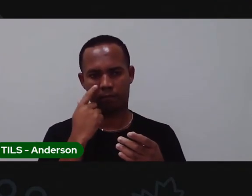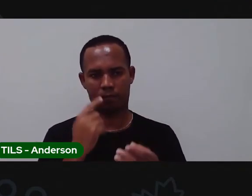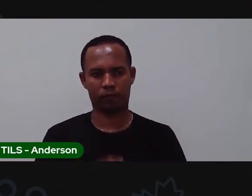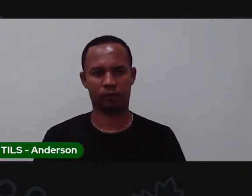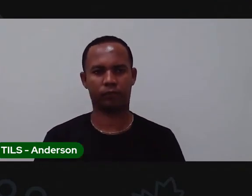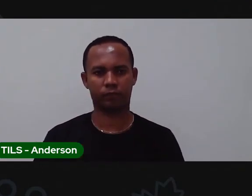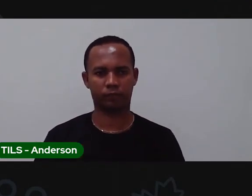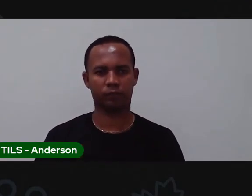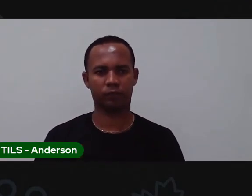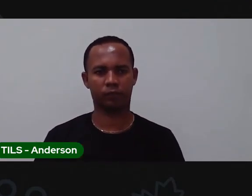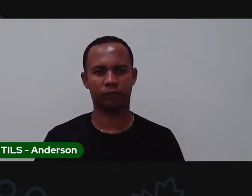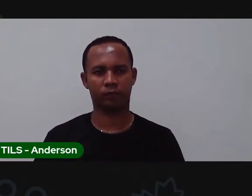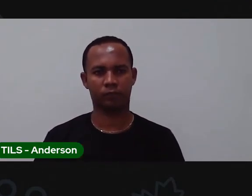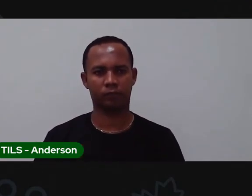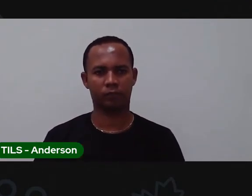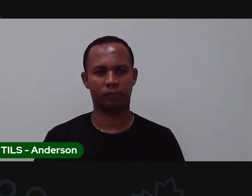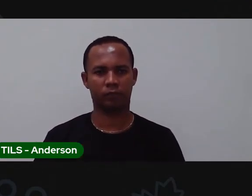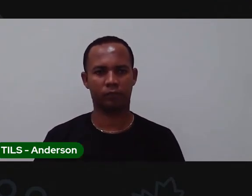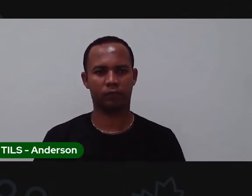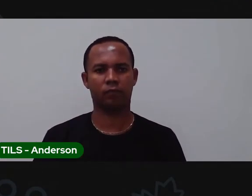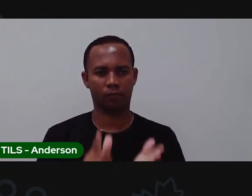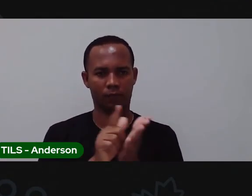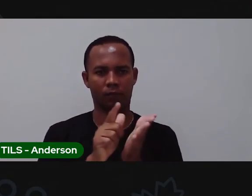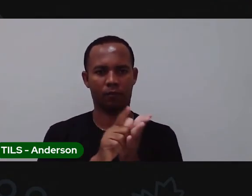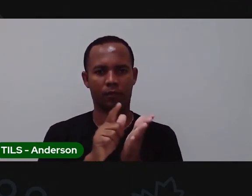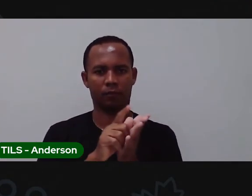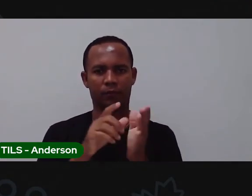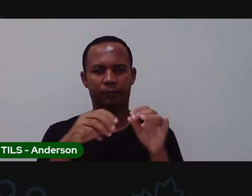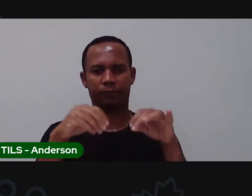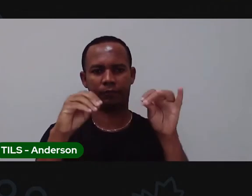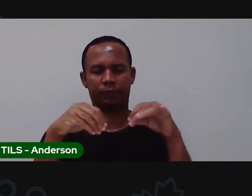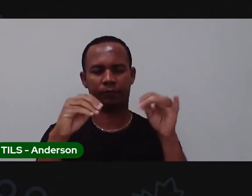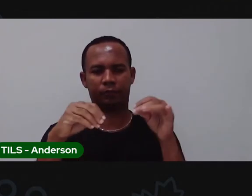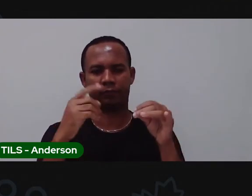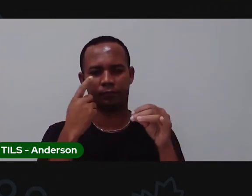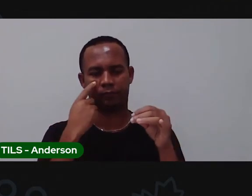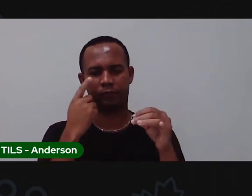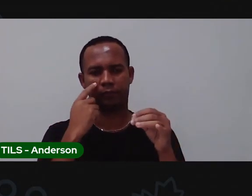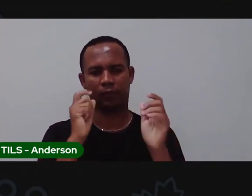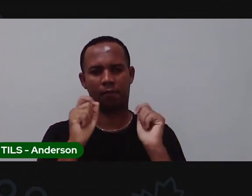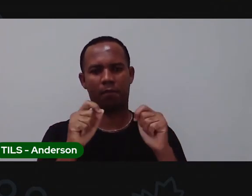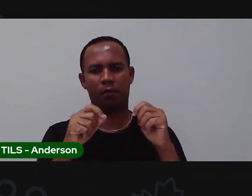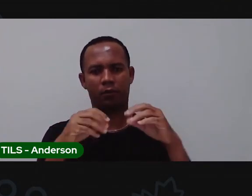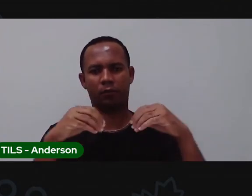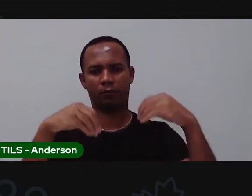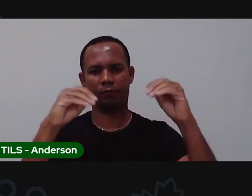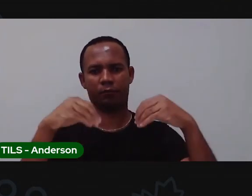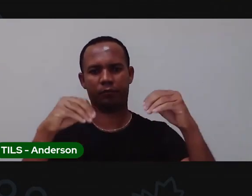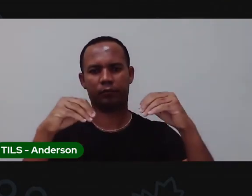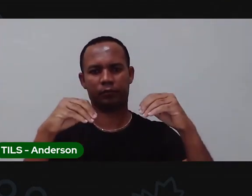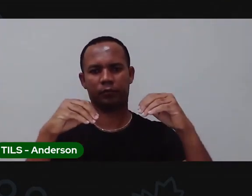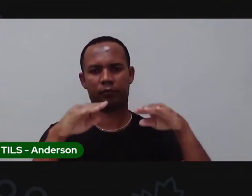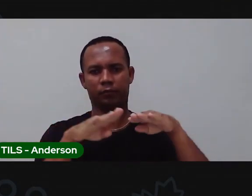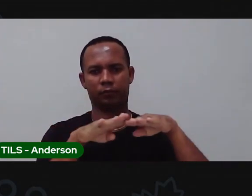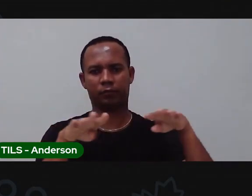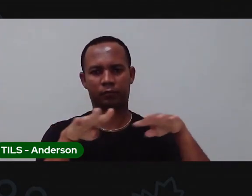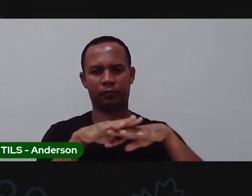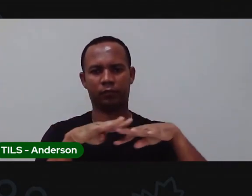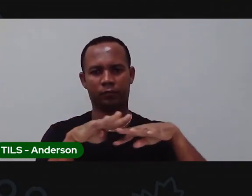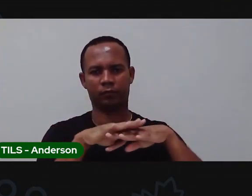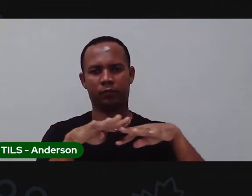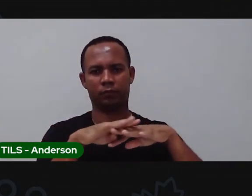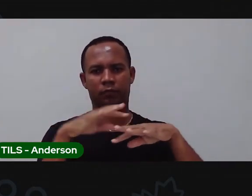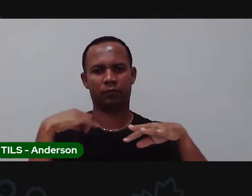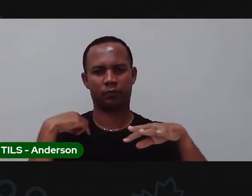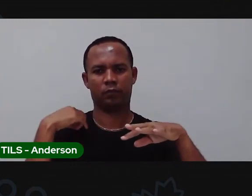utilizar isso aqui é um filtro de papel como a gente acha isso no mercado mas você pode colocar um pano um paninho de prato velho da sua casa